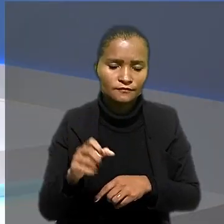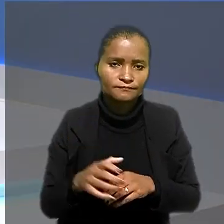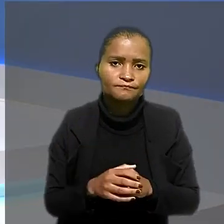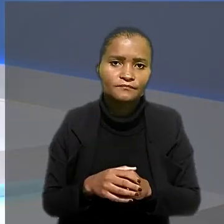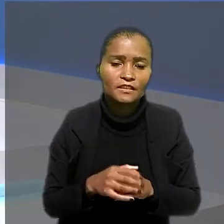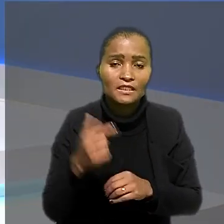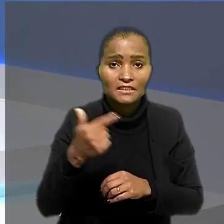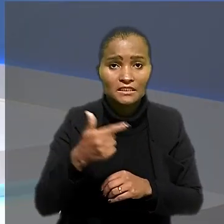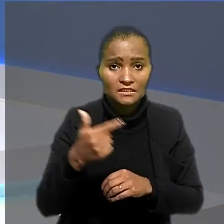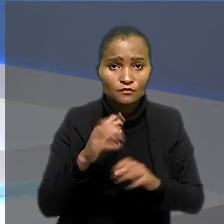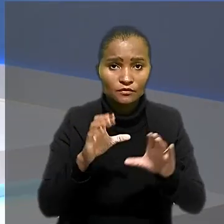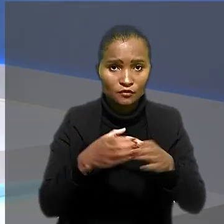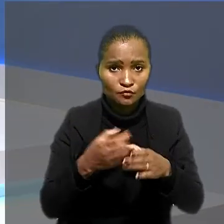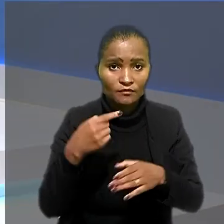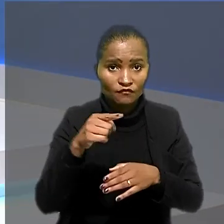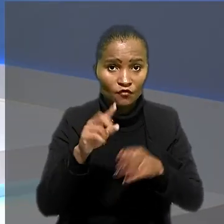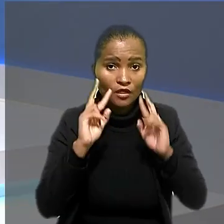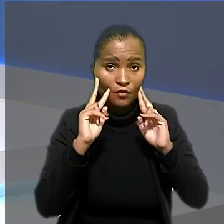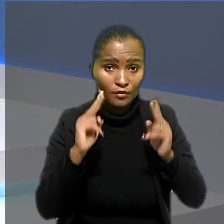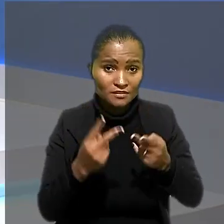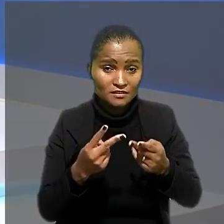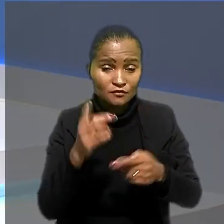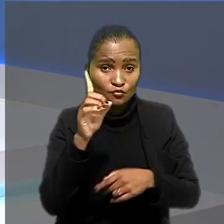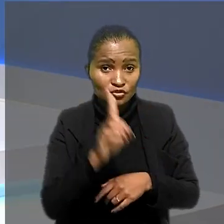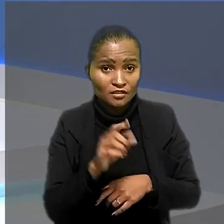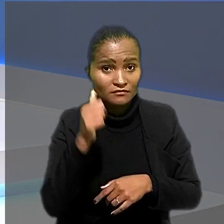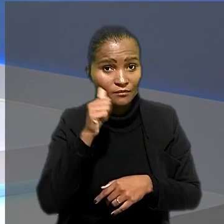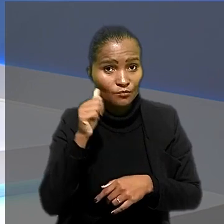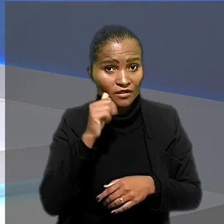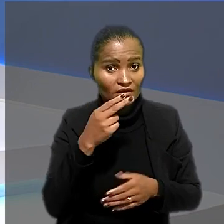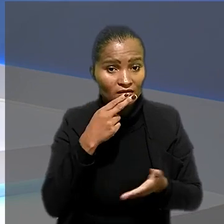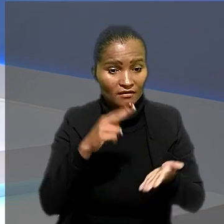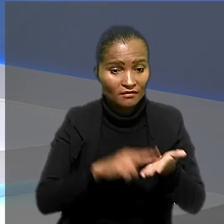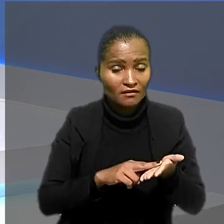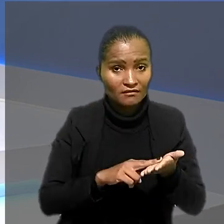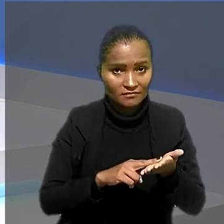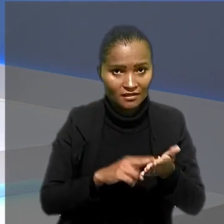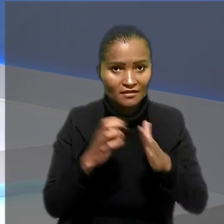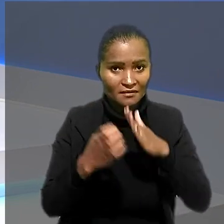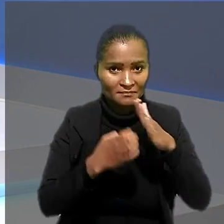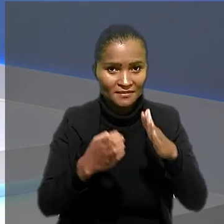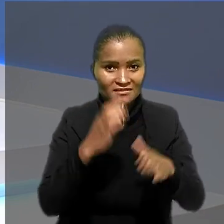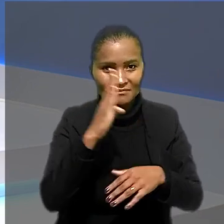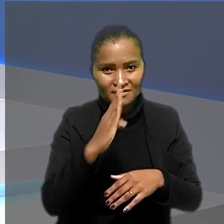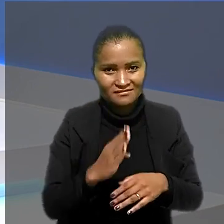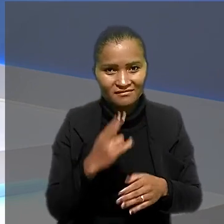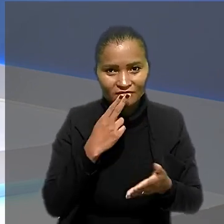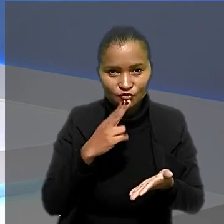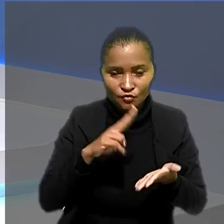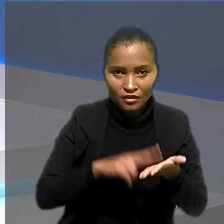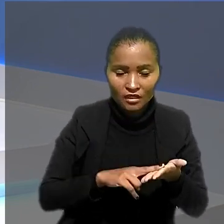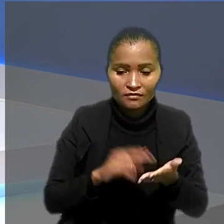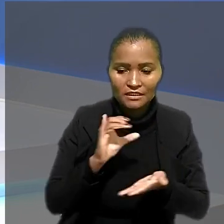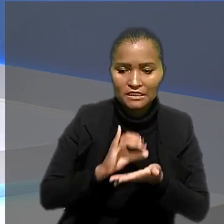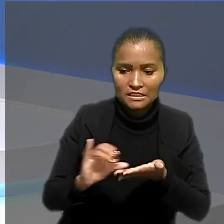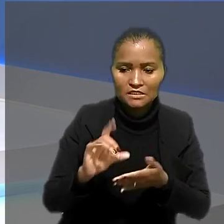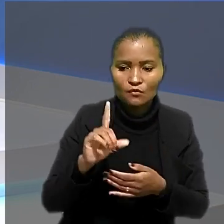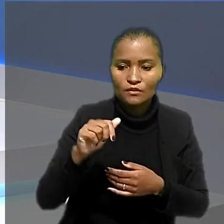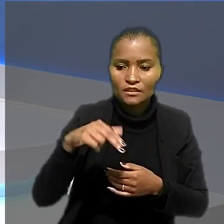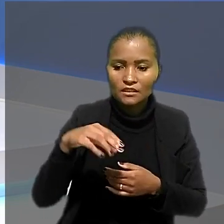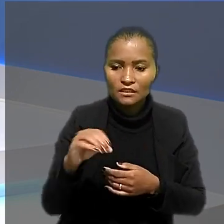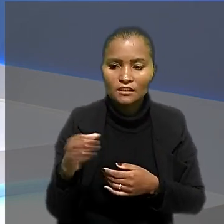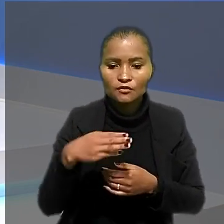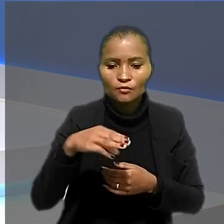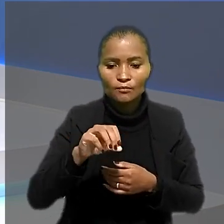E na segunda turma foi reconhecido o direito de uma carteira da empresa brasileira de correios e telégrafos à indenização por danos morais.